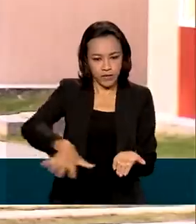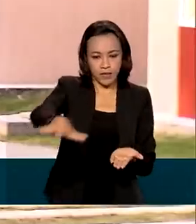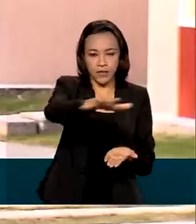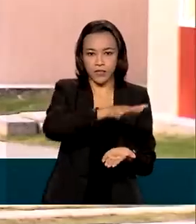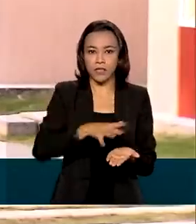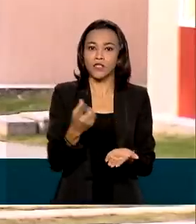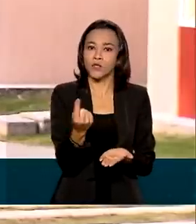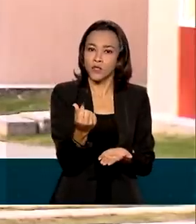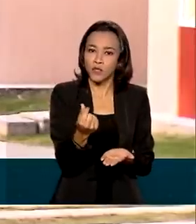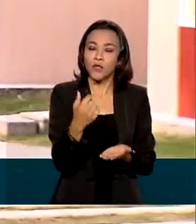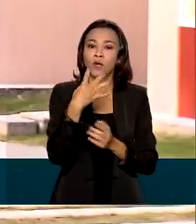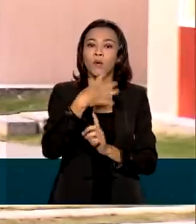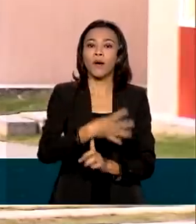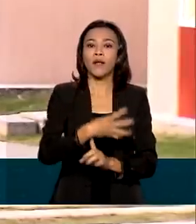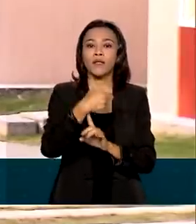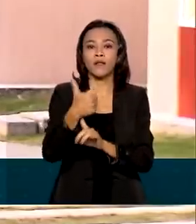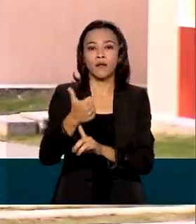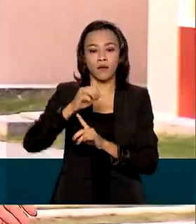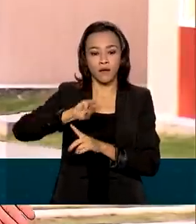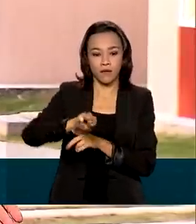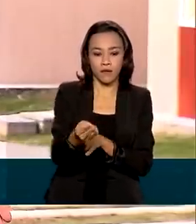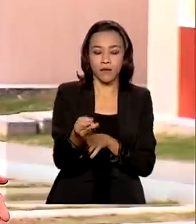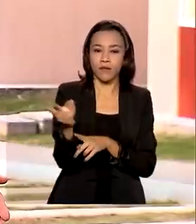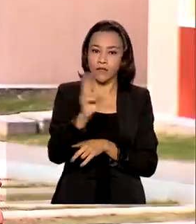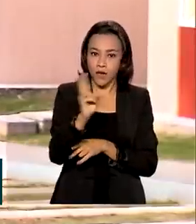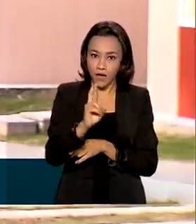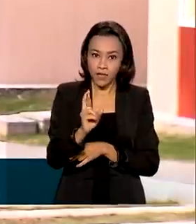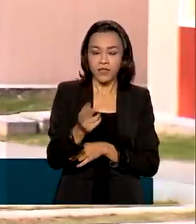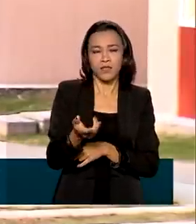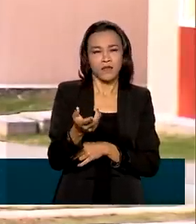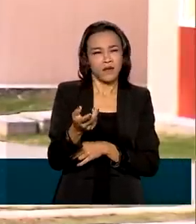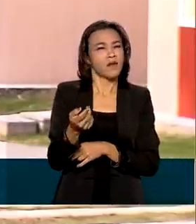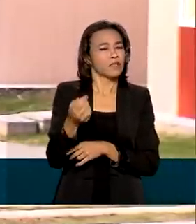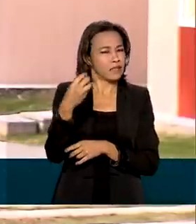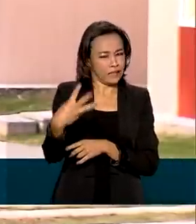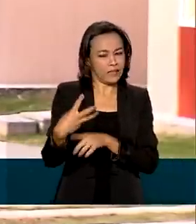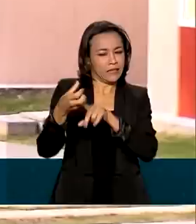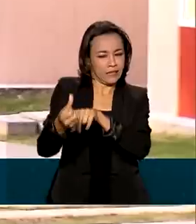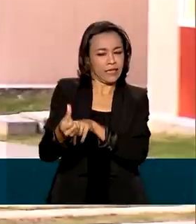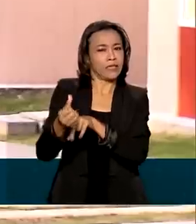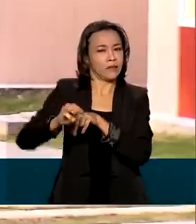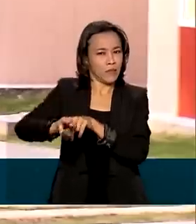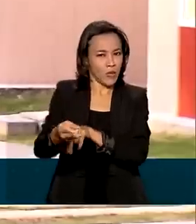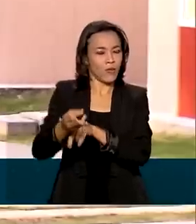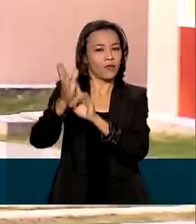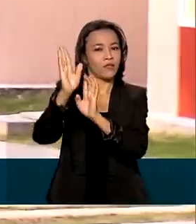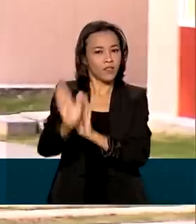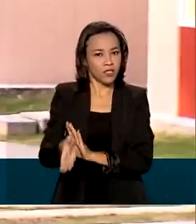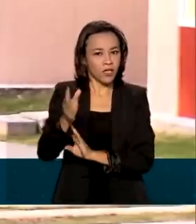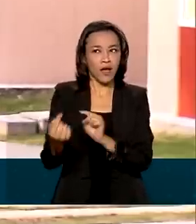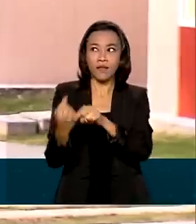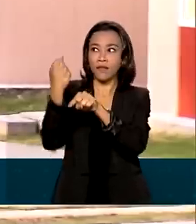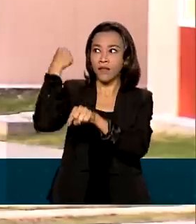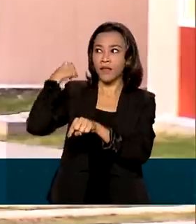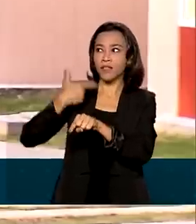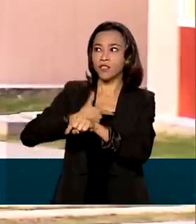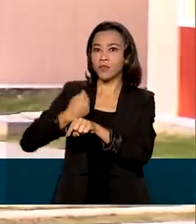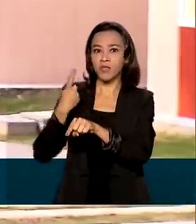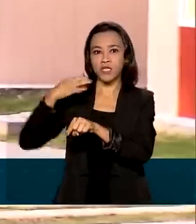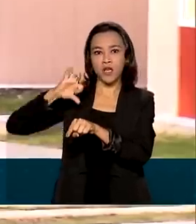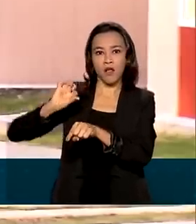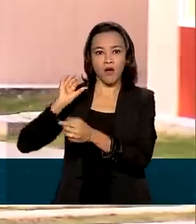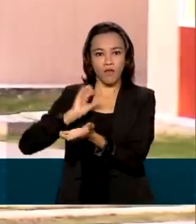foi de 41 milhões de reais, dos quais pouco mais de 36 milhões foram repassados desde 2019,